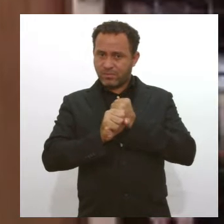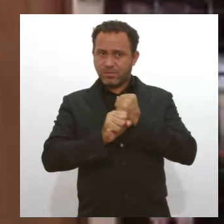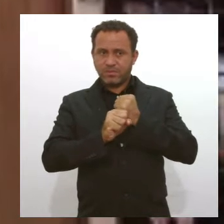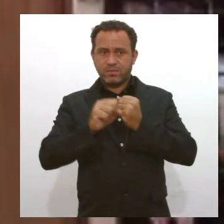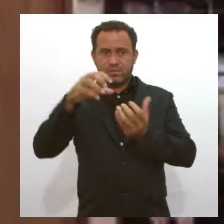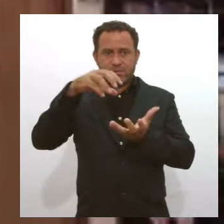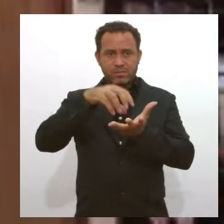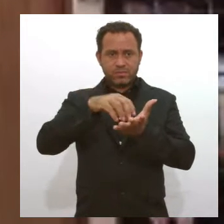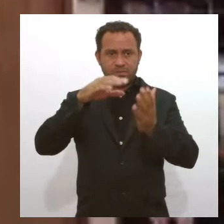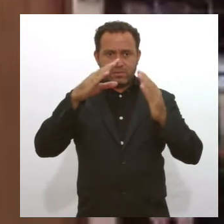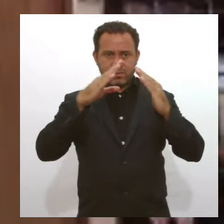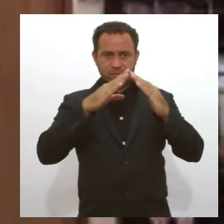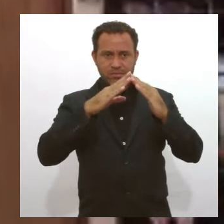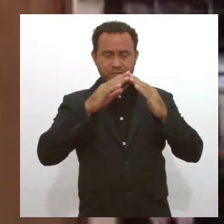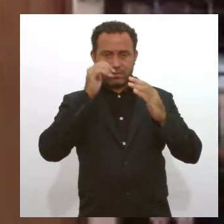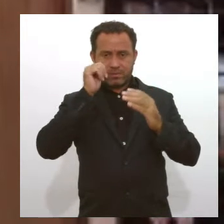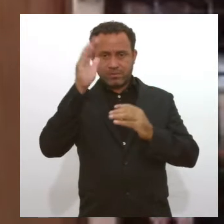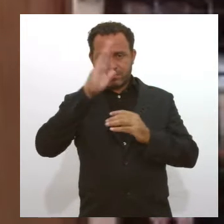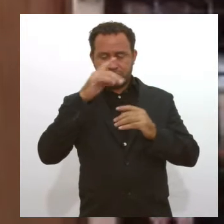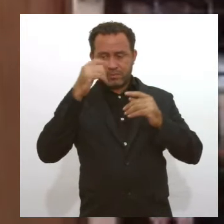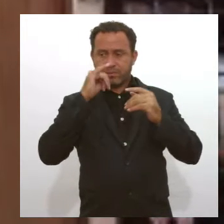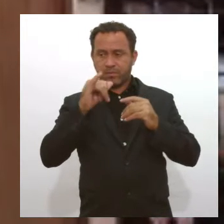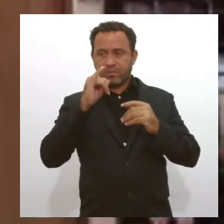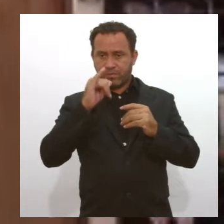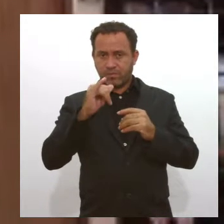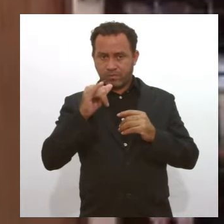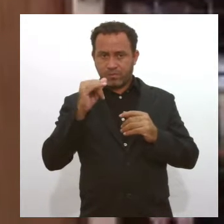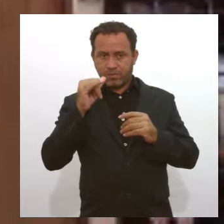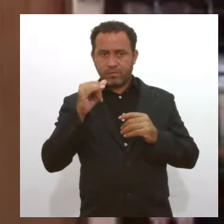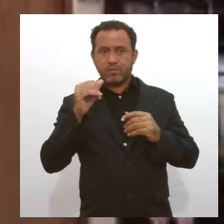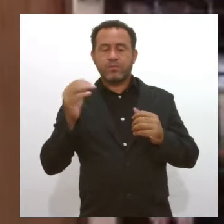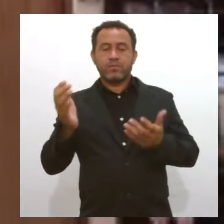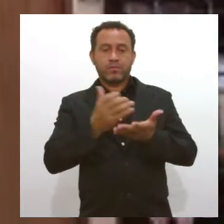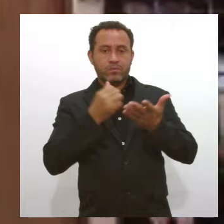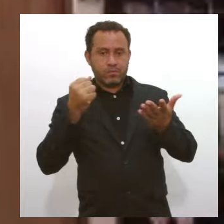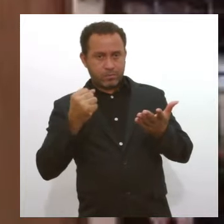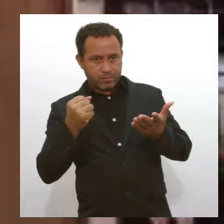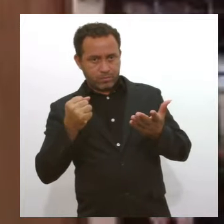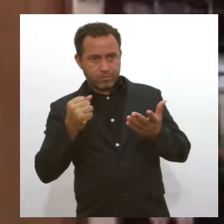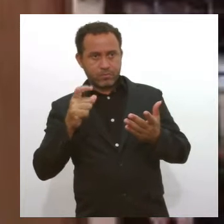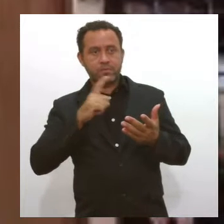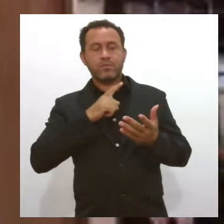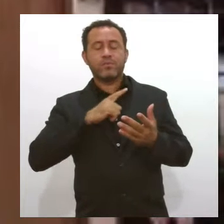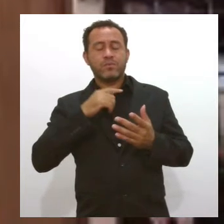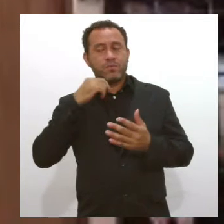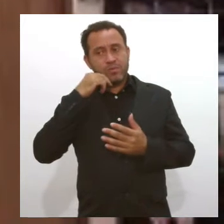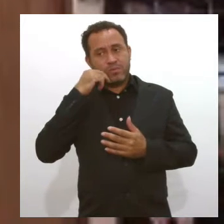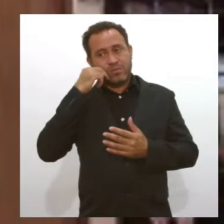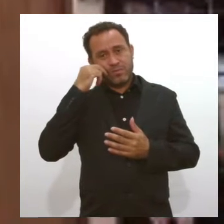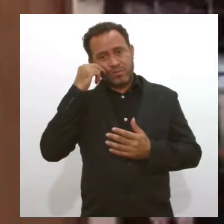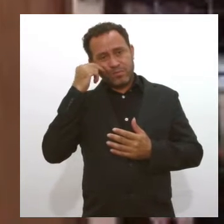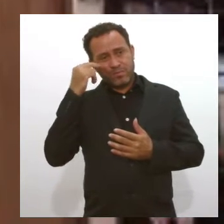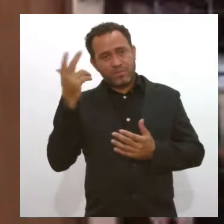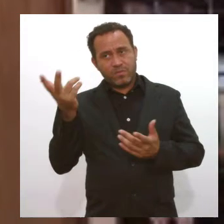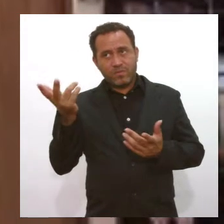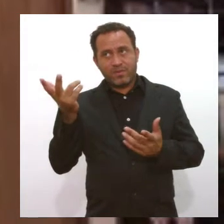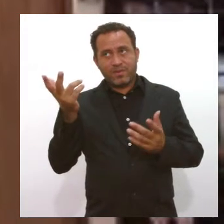brasileira e relataram a violência e foram atendidas. Então, as mulheres têm muito receio desse